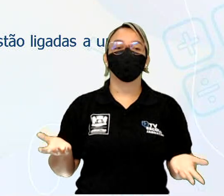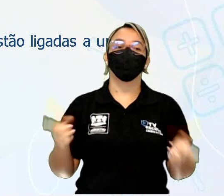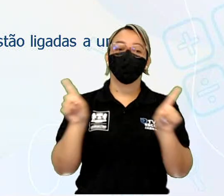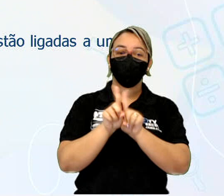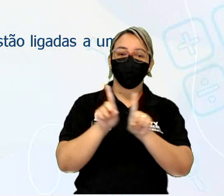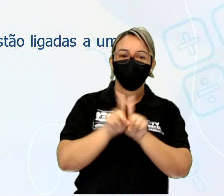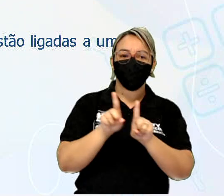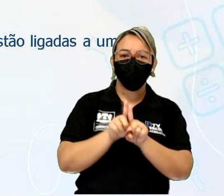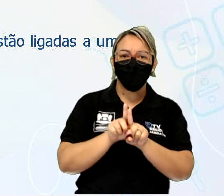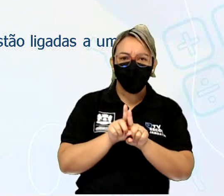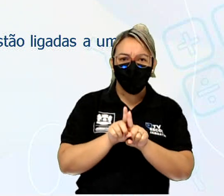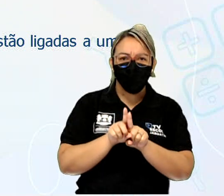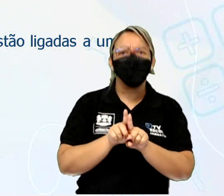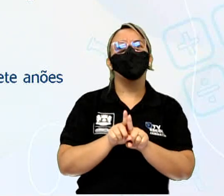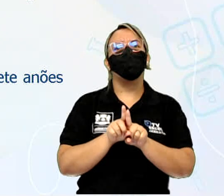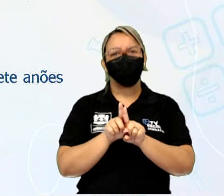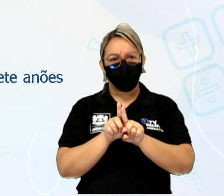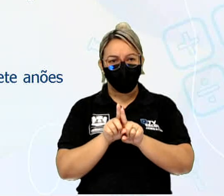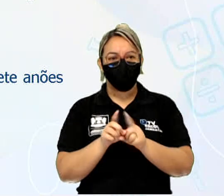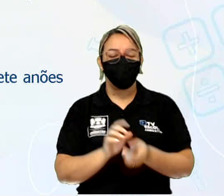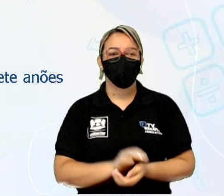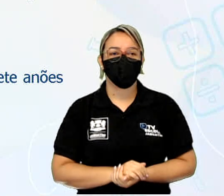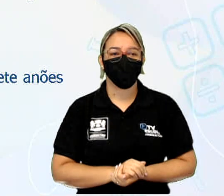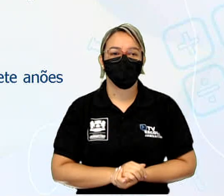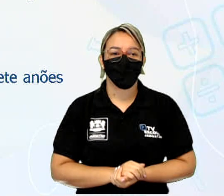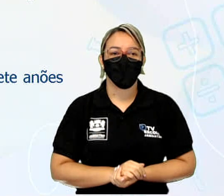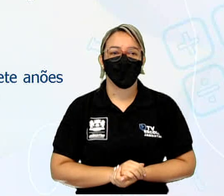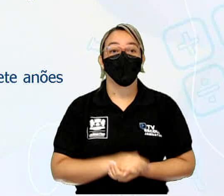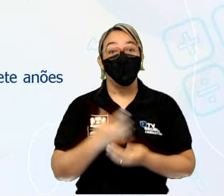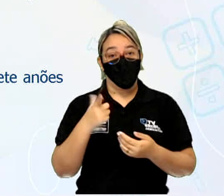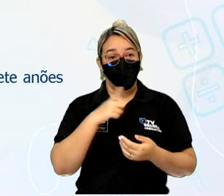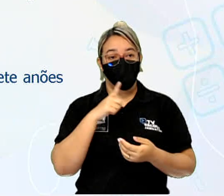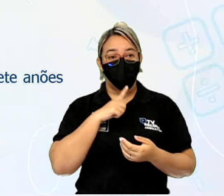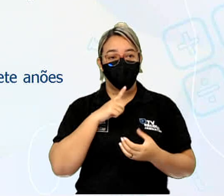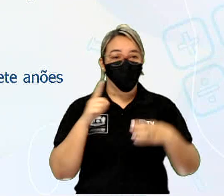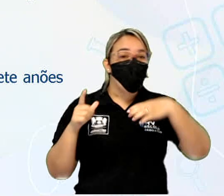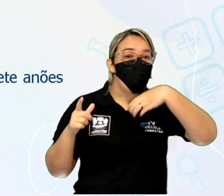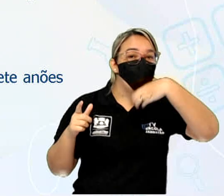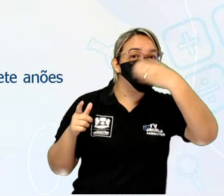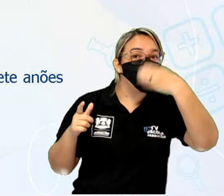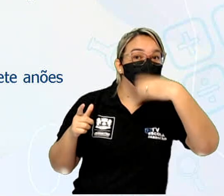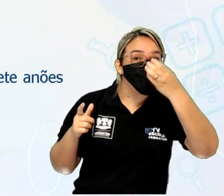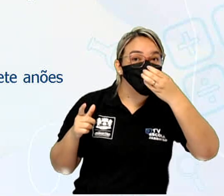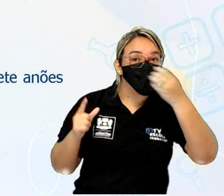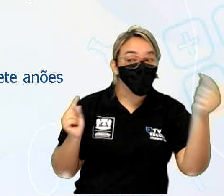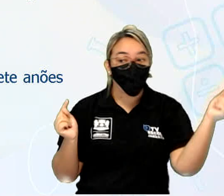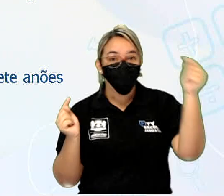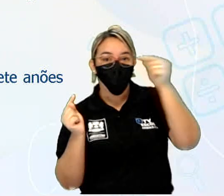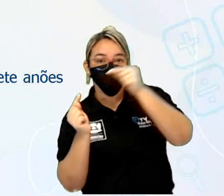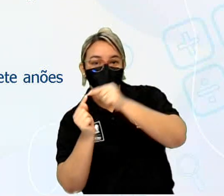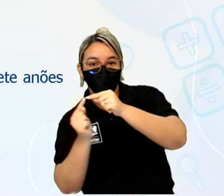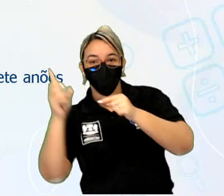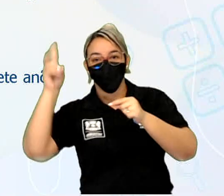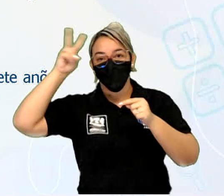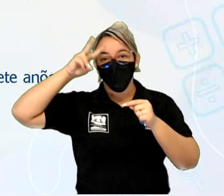também pergunto sobre o eixo gerador. E aí nós temos a maçã, sendo relacionada à história da branca de neve e os sete